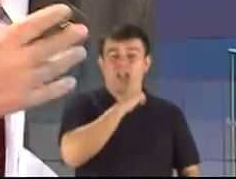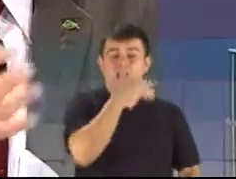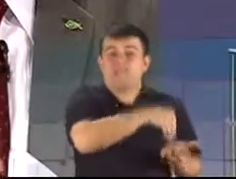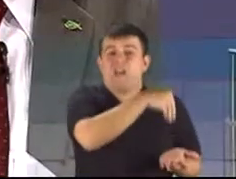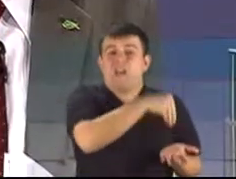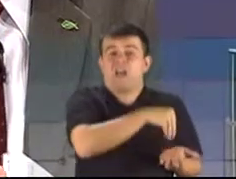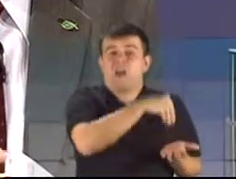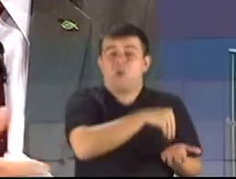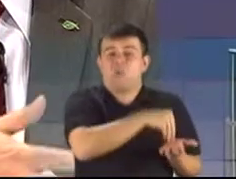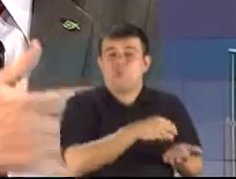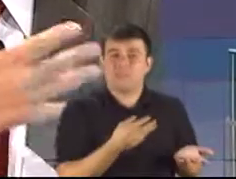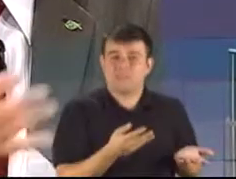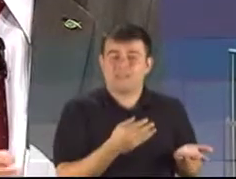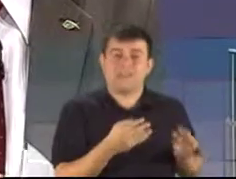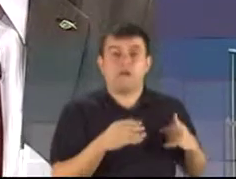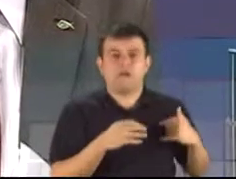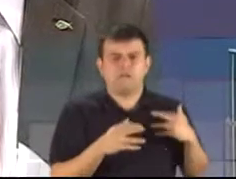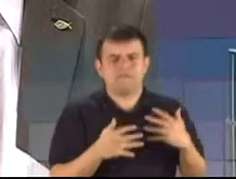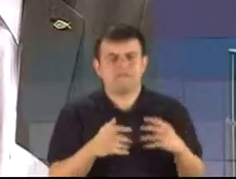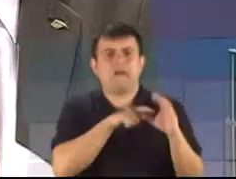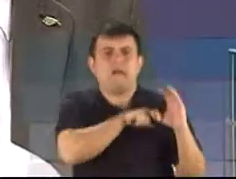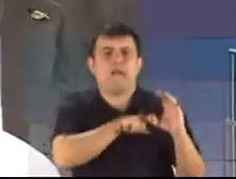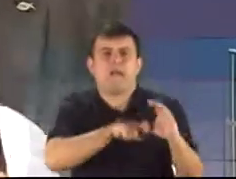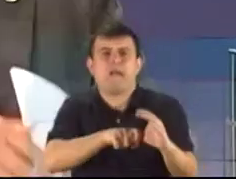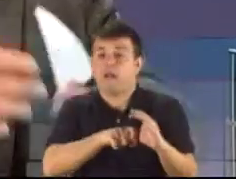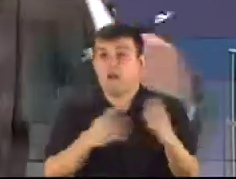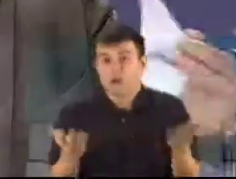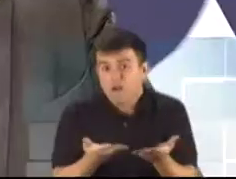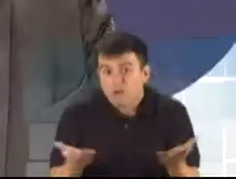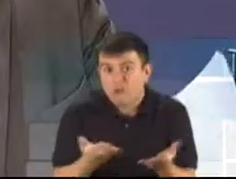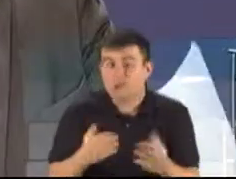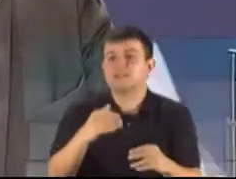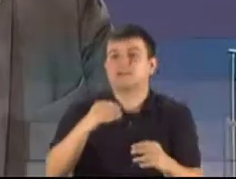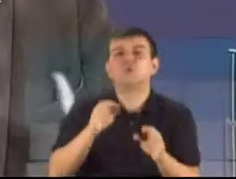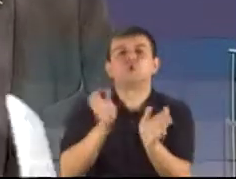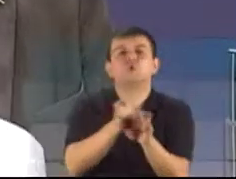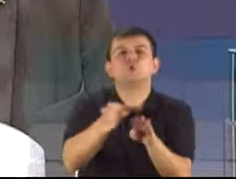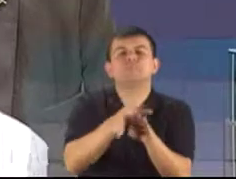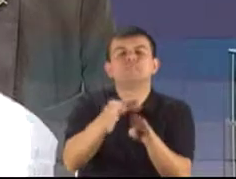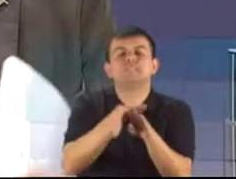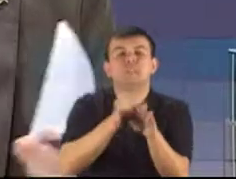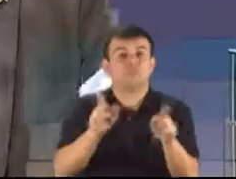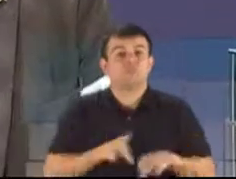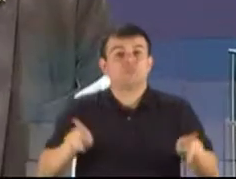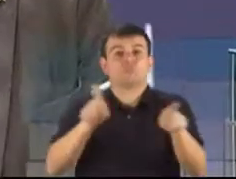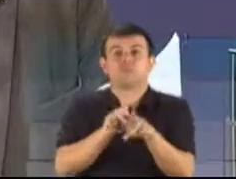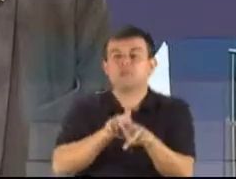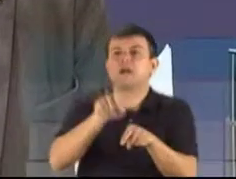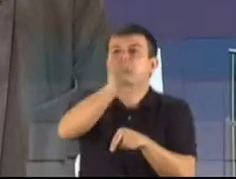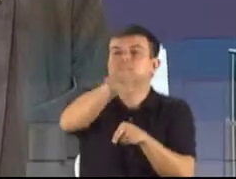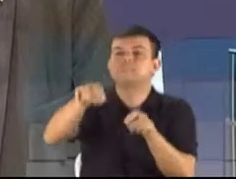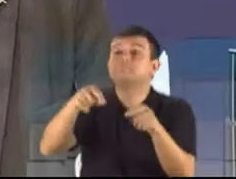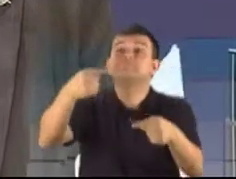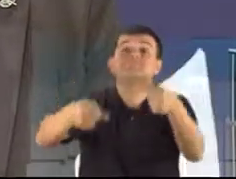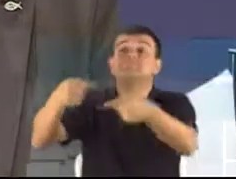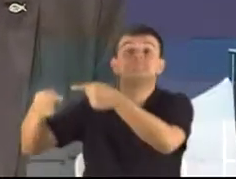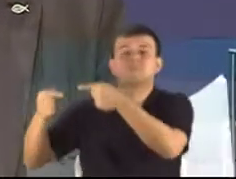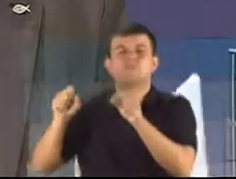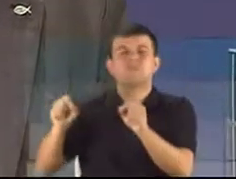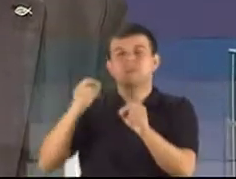transformou essas consultas populares e esses conselhos populares em um órgão meramente